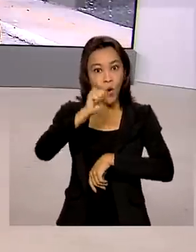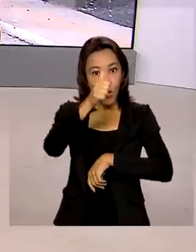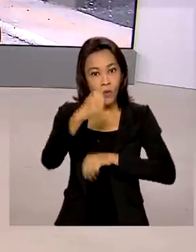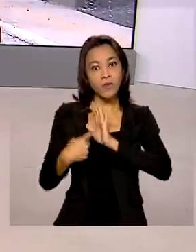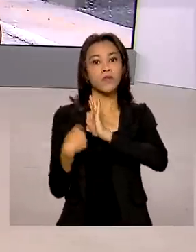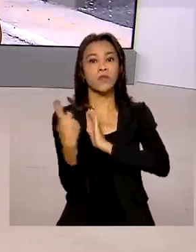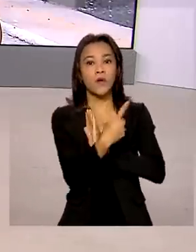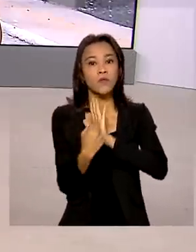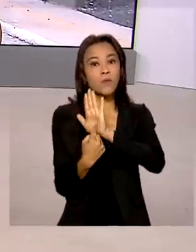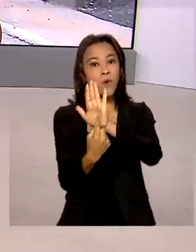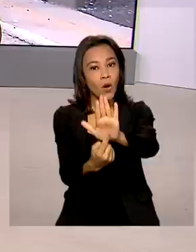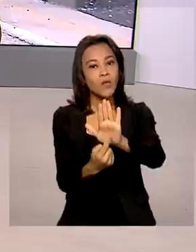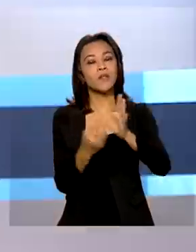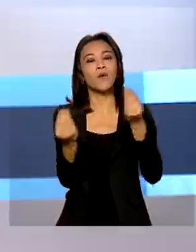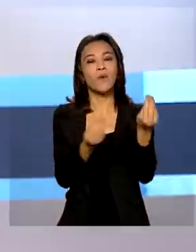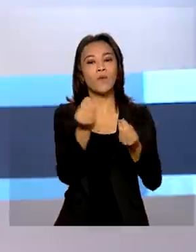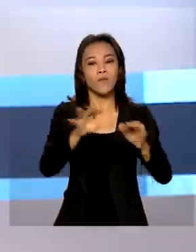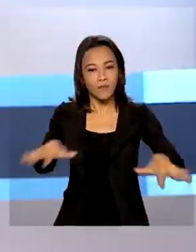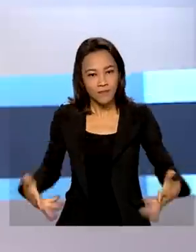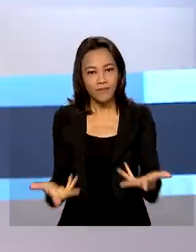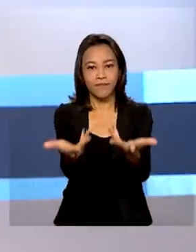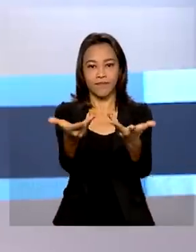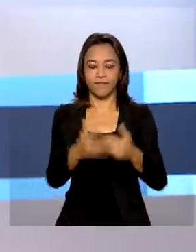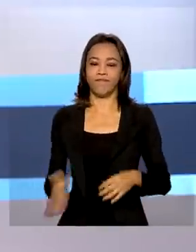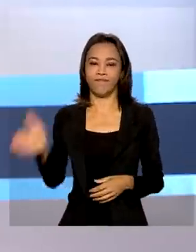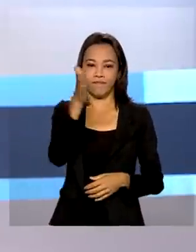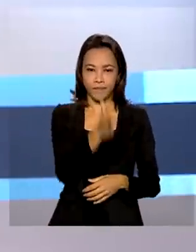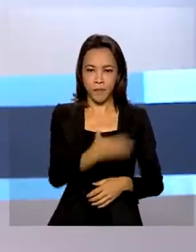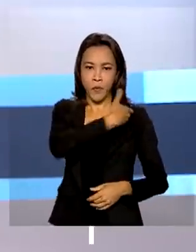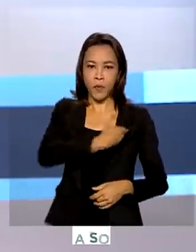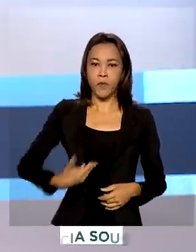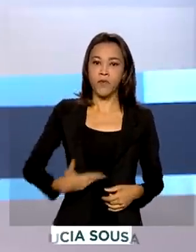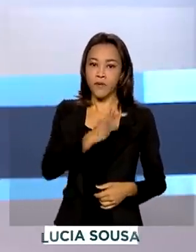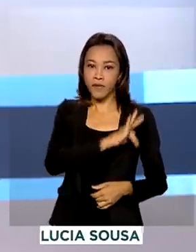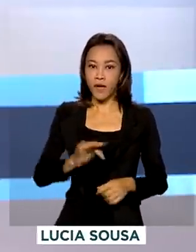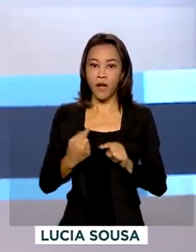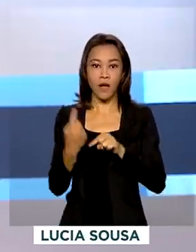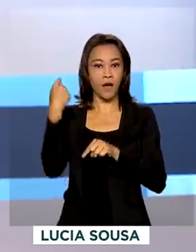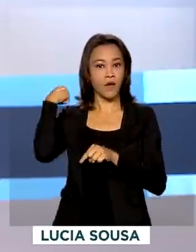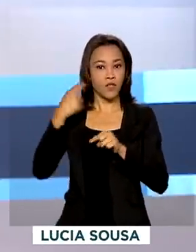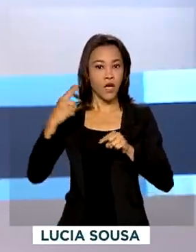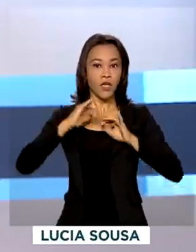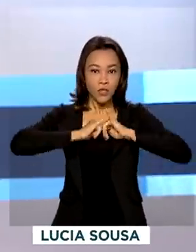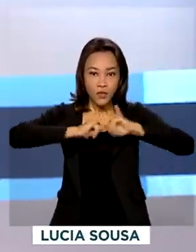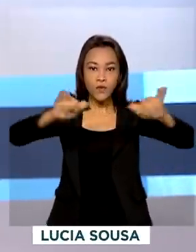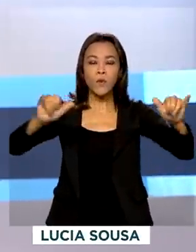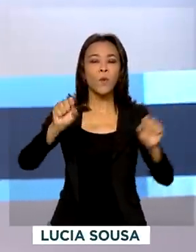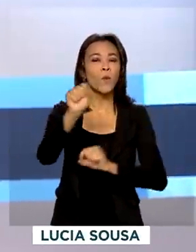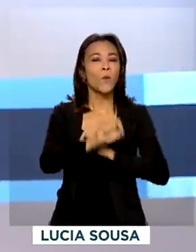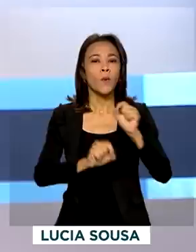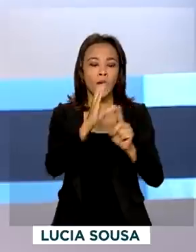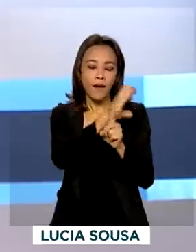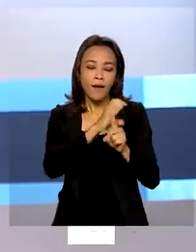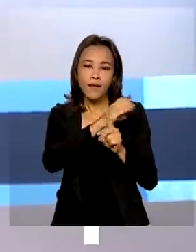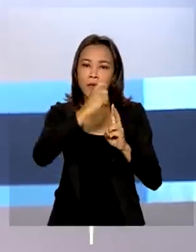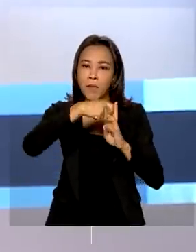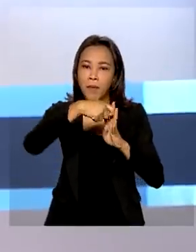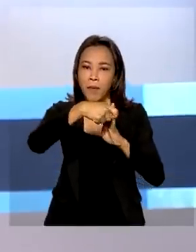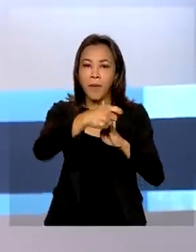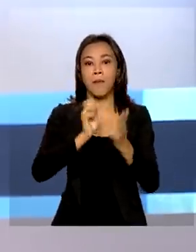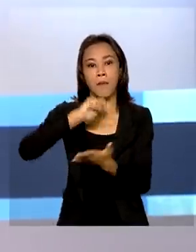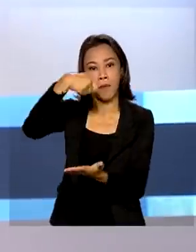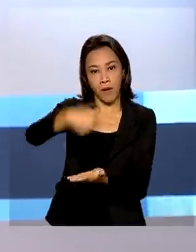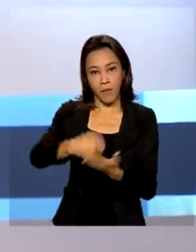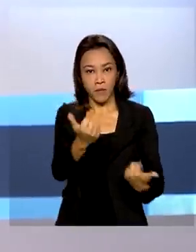mostra ao vivo essa cerimônia. Obrigada. E olha, o governo federal divulgou o calendário de pagamento das parcelas extras do auxílio emergencial,